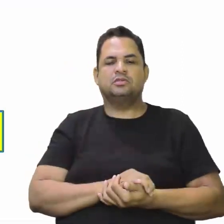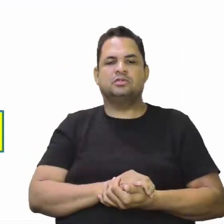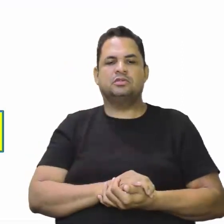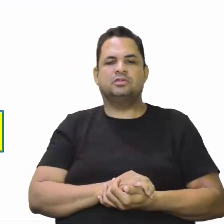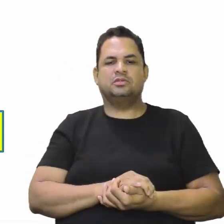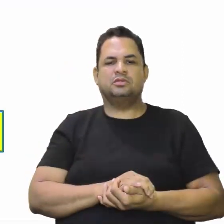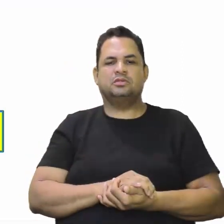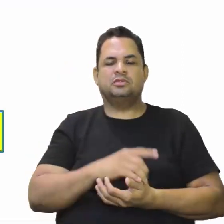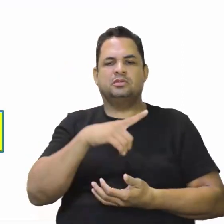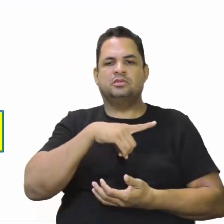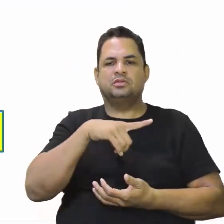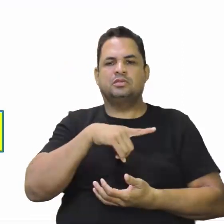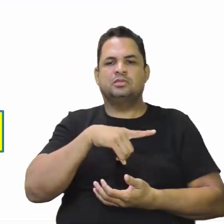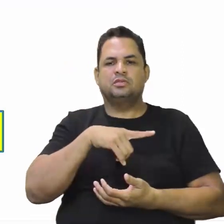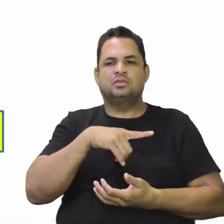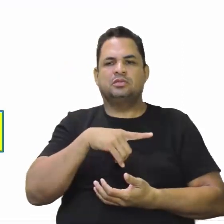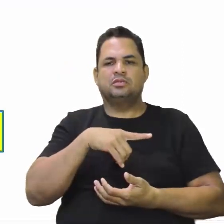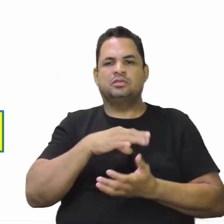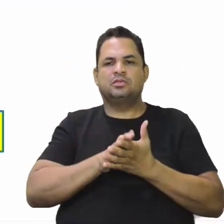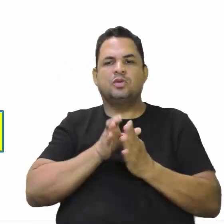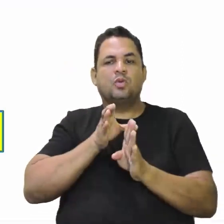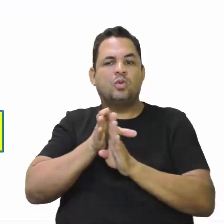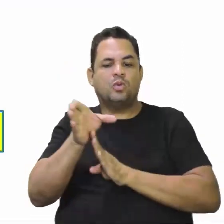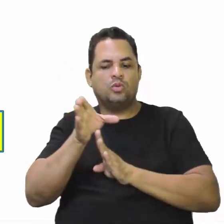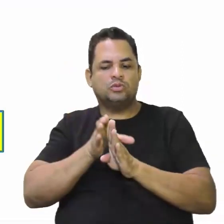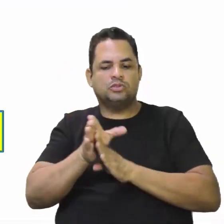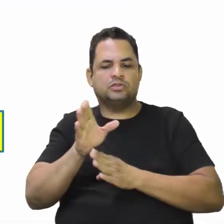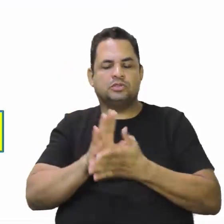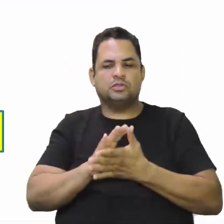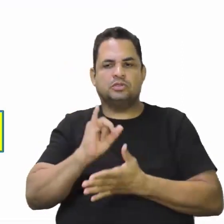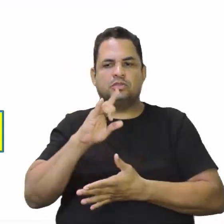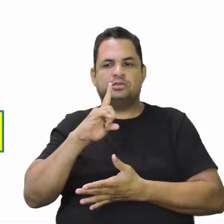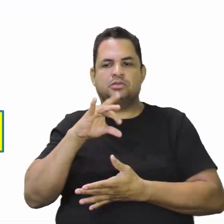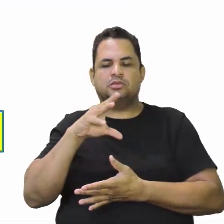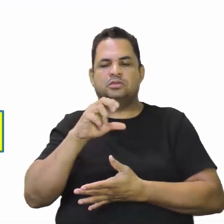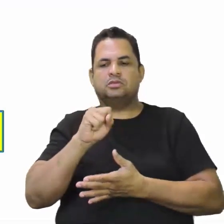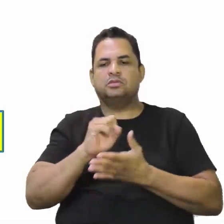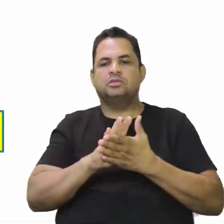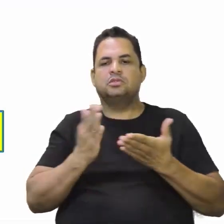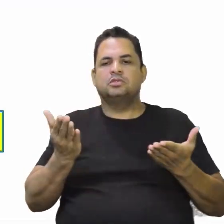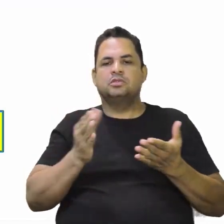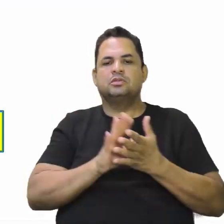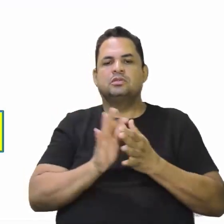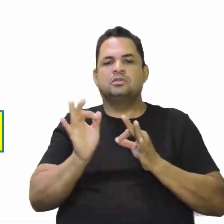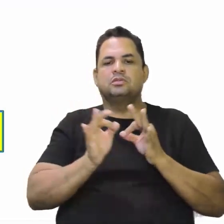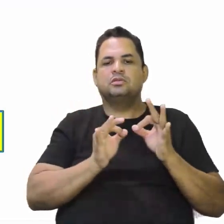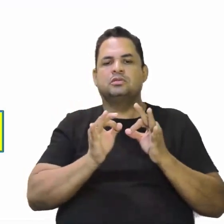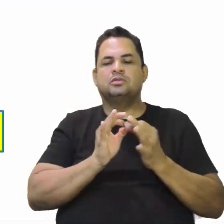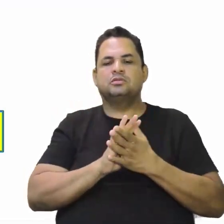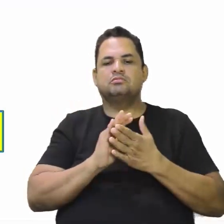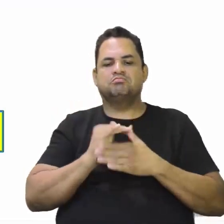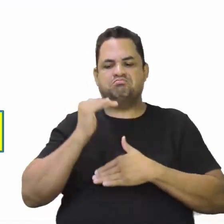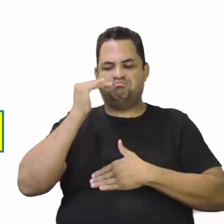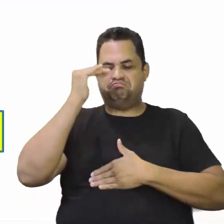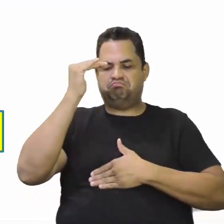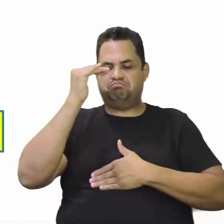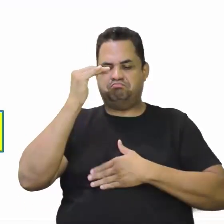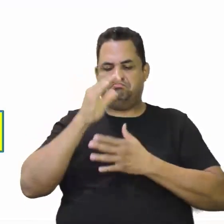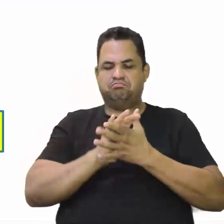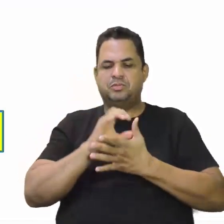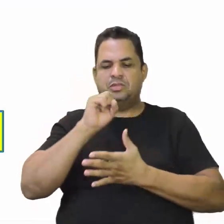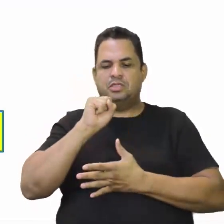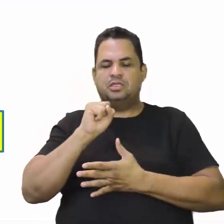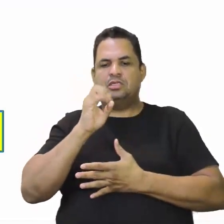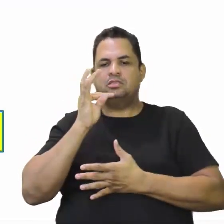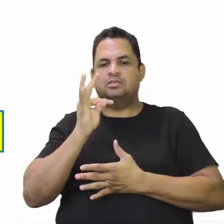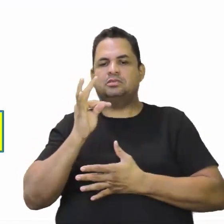Então, nós temos aí o Conselho das Índias. O Conselho das Índias funcionava como o Supremo Tribunal Federal. É como se